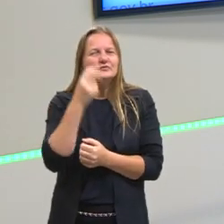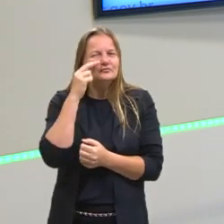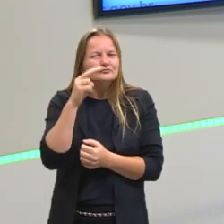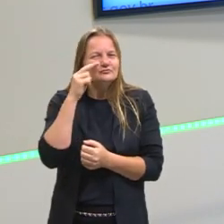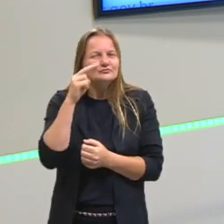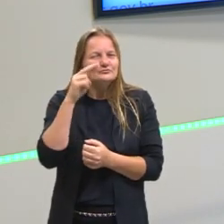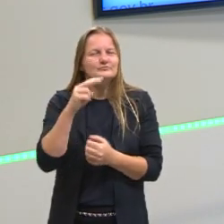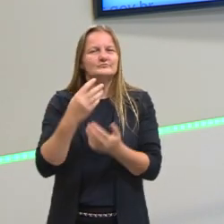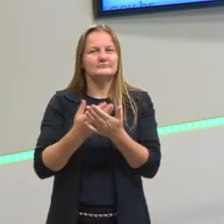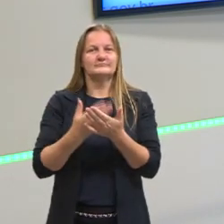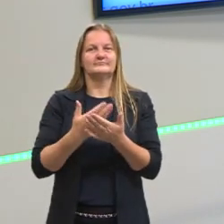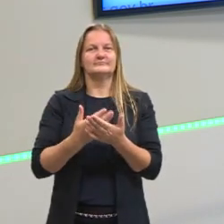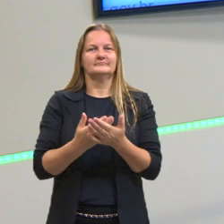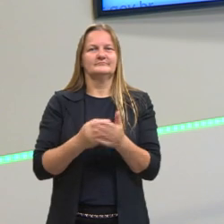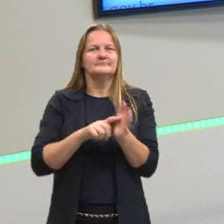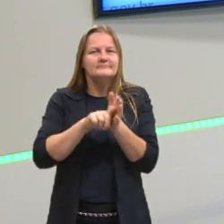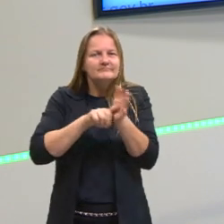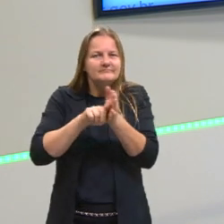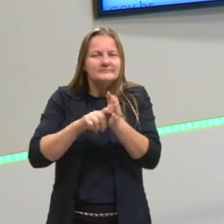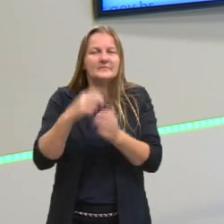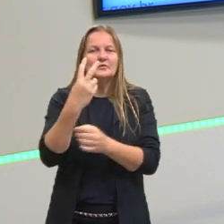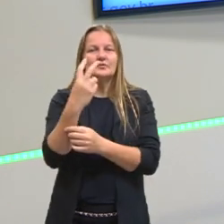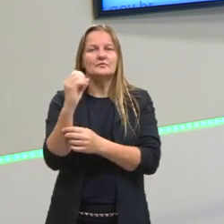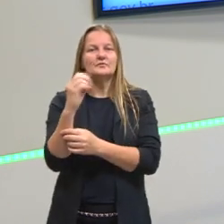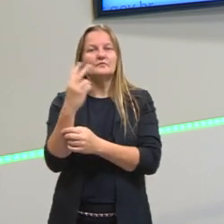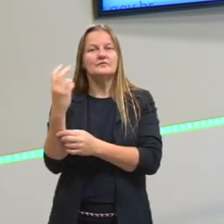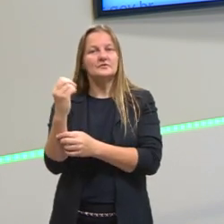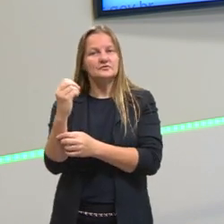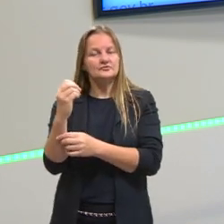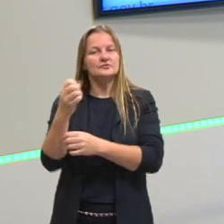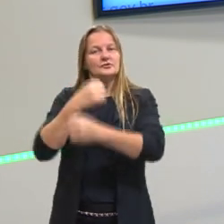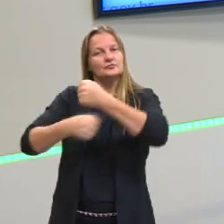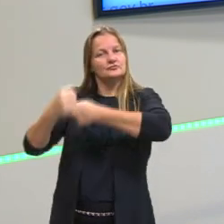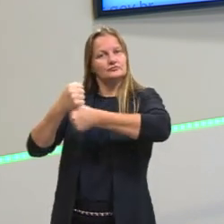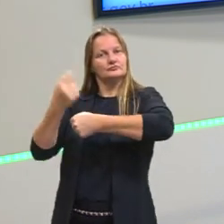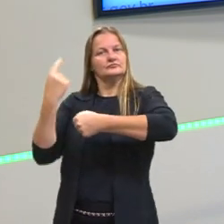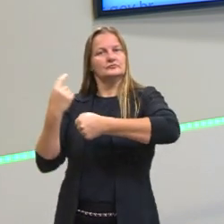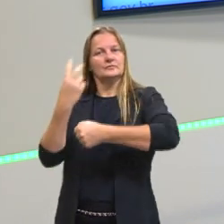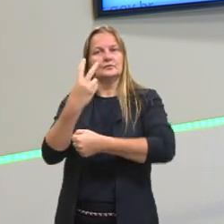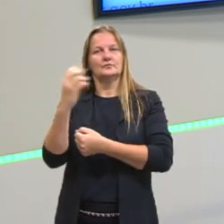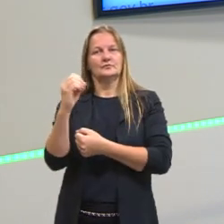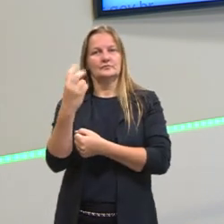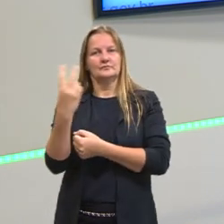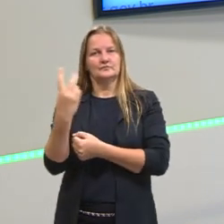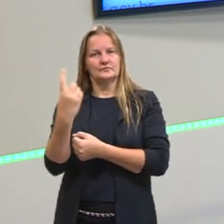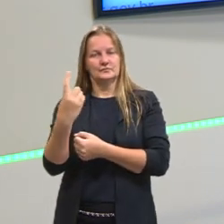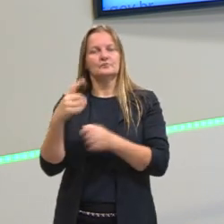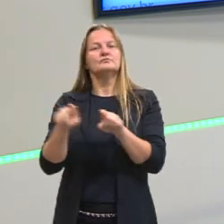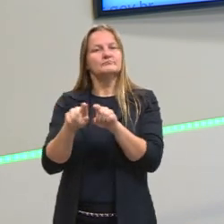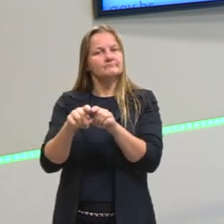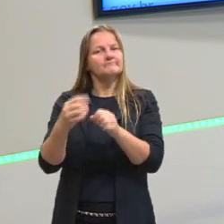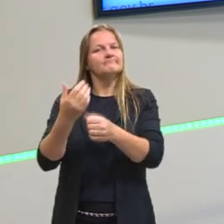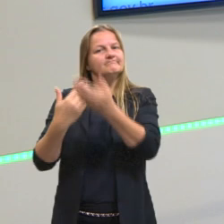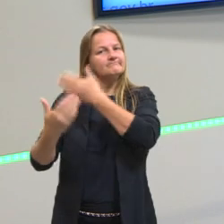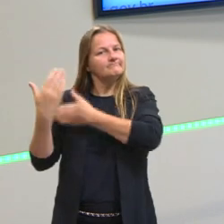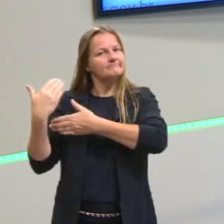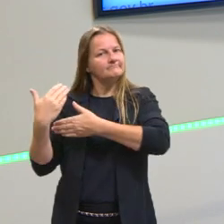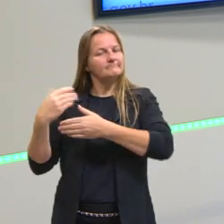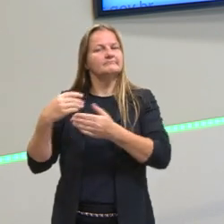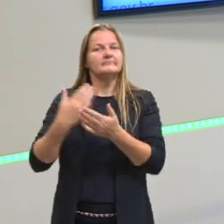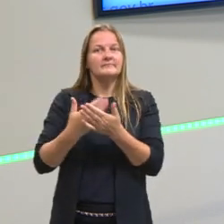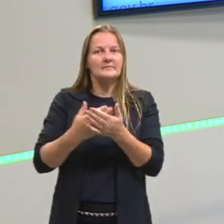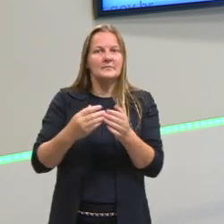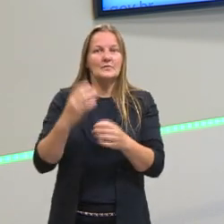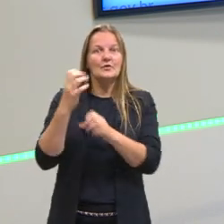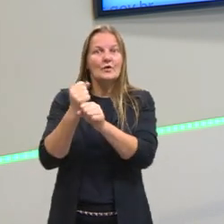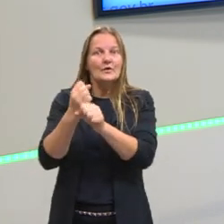como também as aulas dos anos de 2020 e 2021, são aulas que vão te ajudar aí para você tirar nota